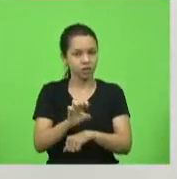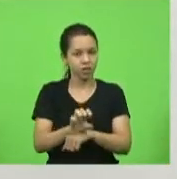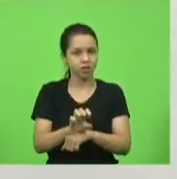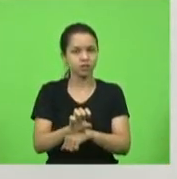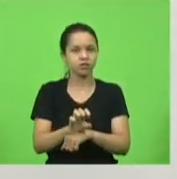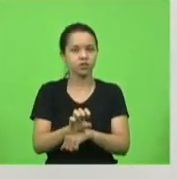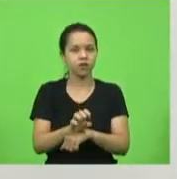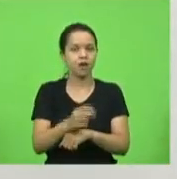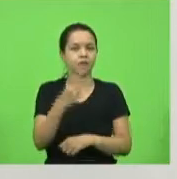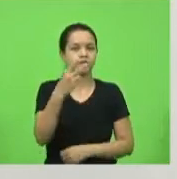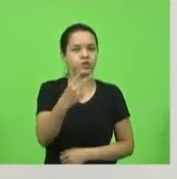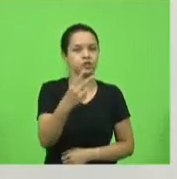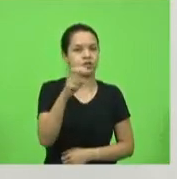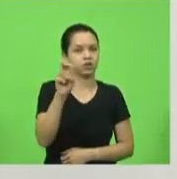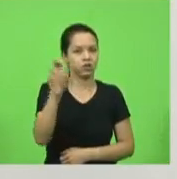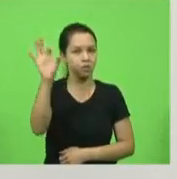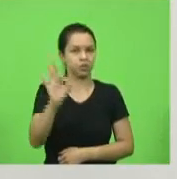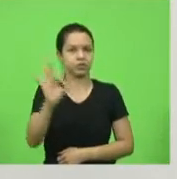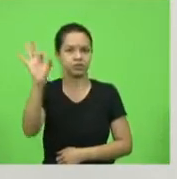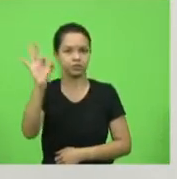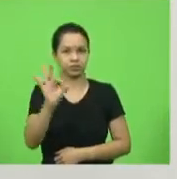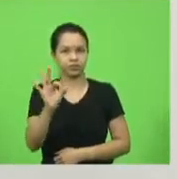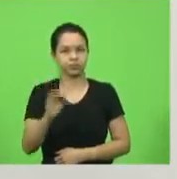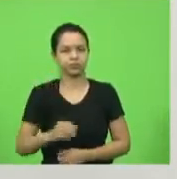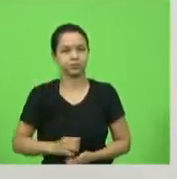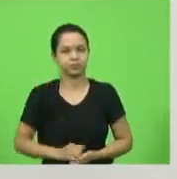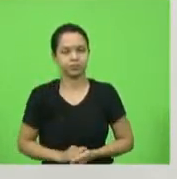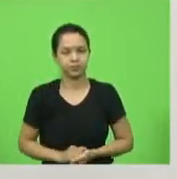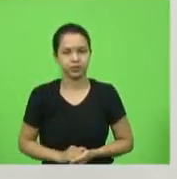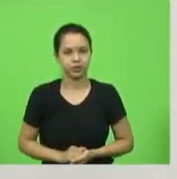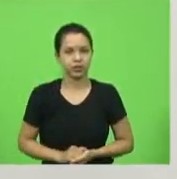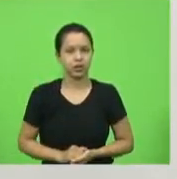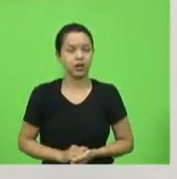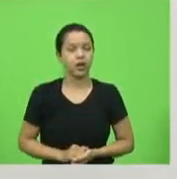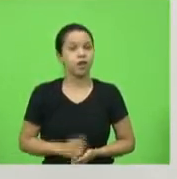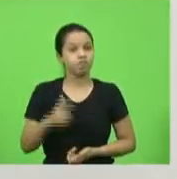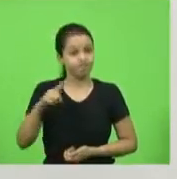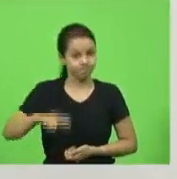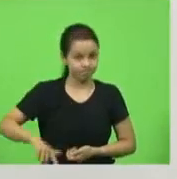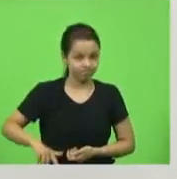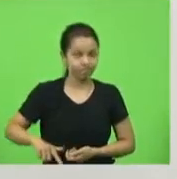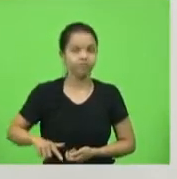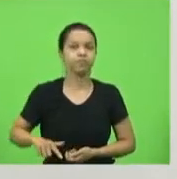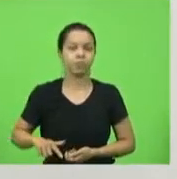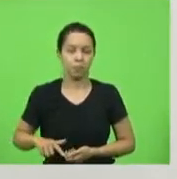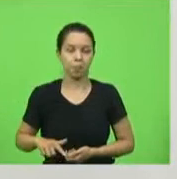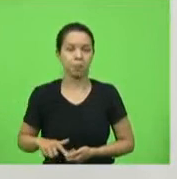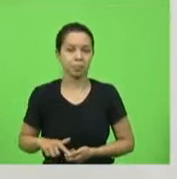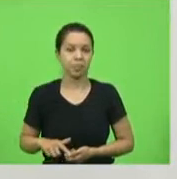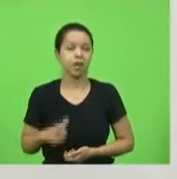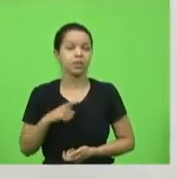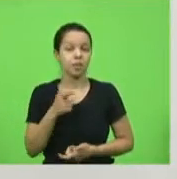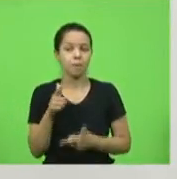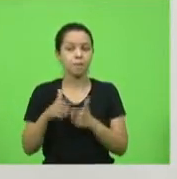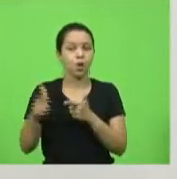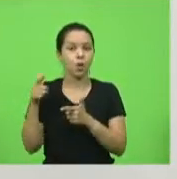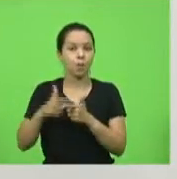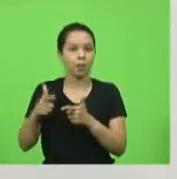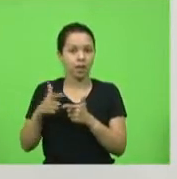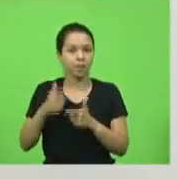25%. Além disso, tem um problema sério,